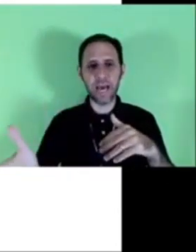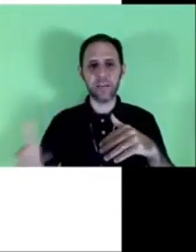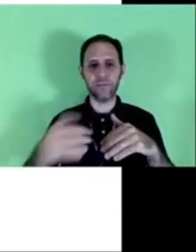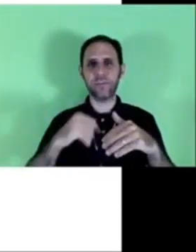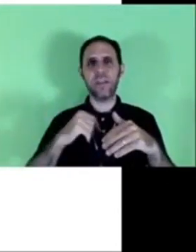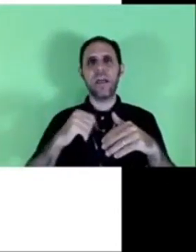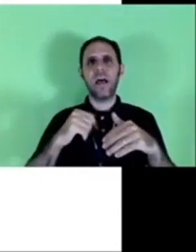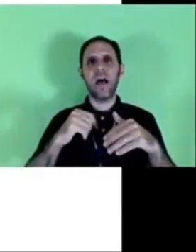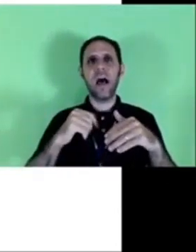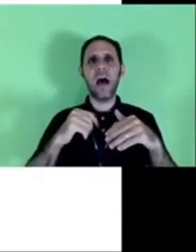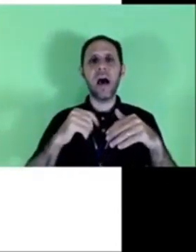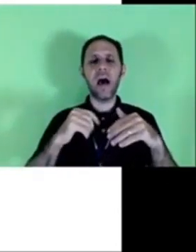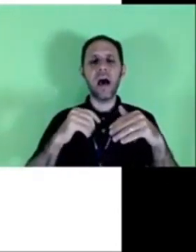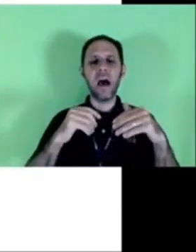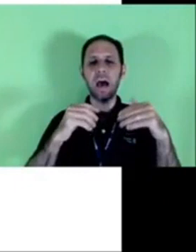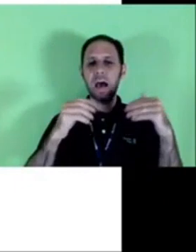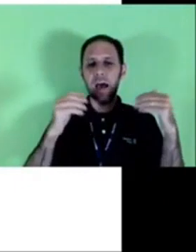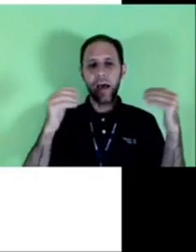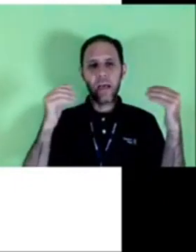funcionários